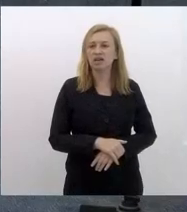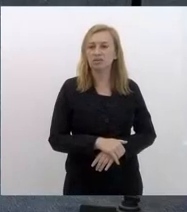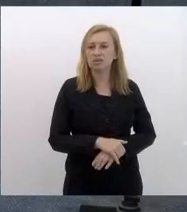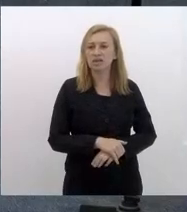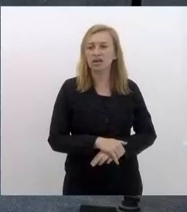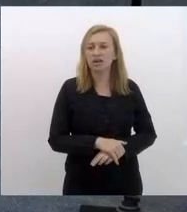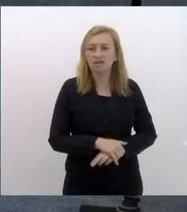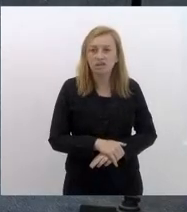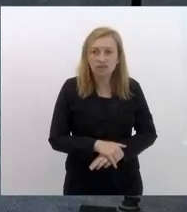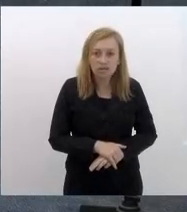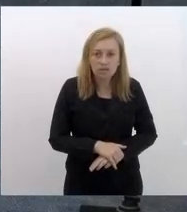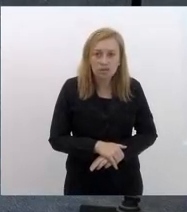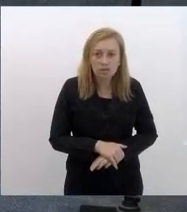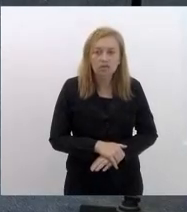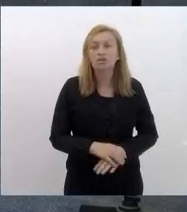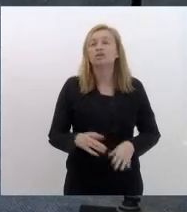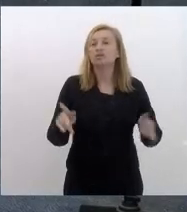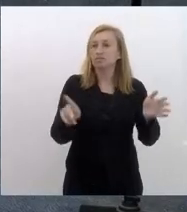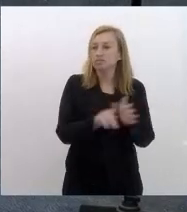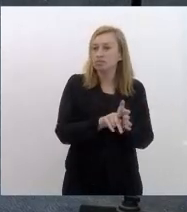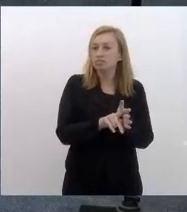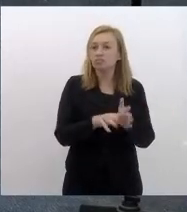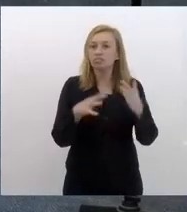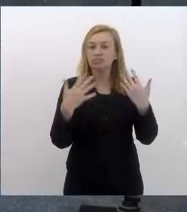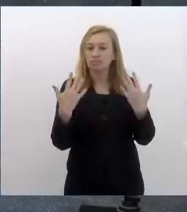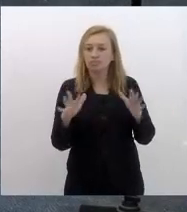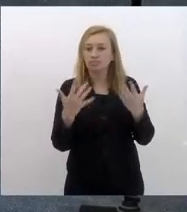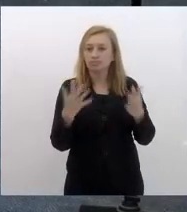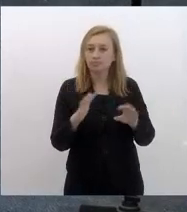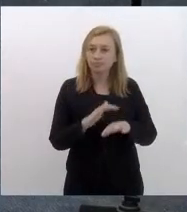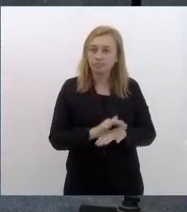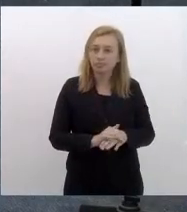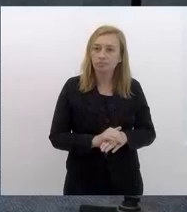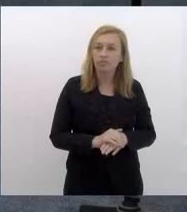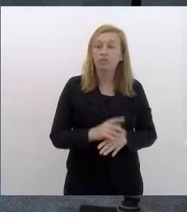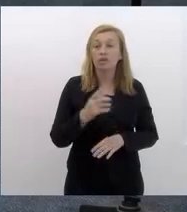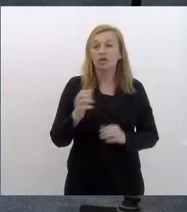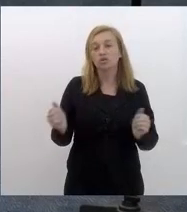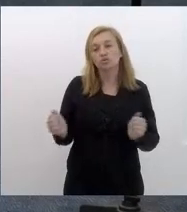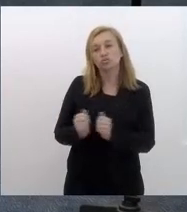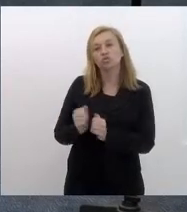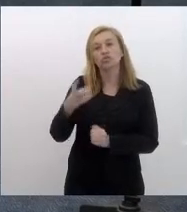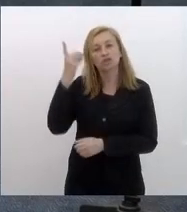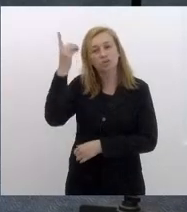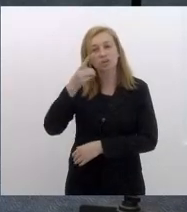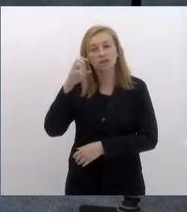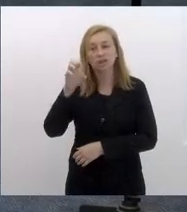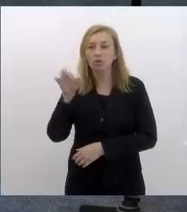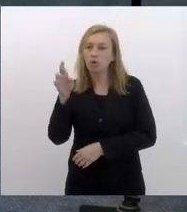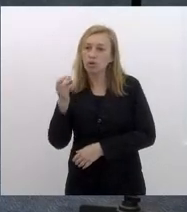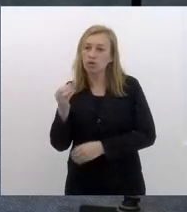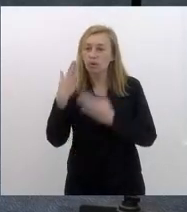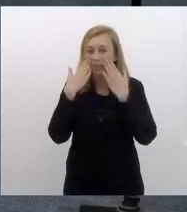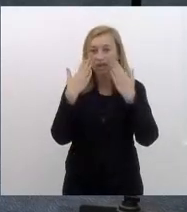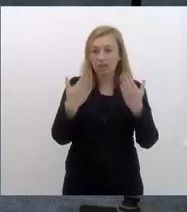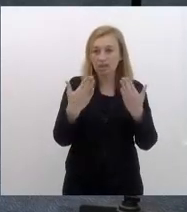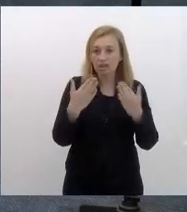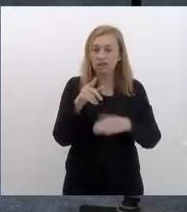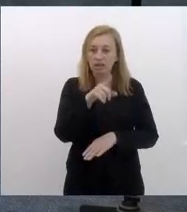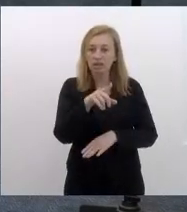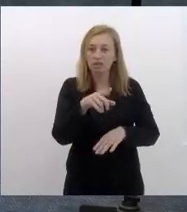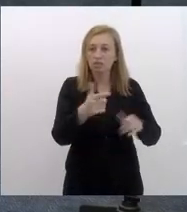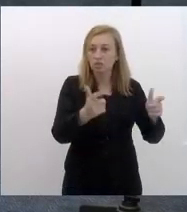falar da importância desse projeto que a gente junto com o deputado Eurico apresenta para a sessão definitiva ali do